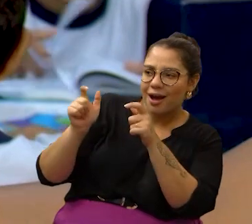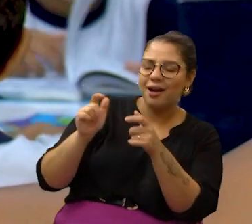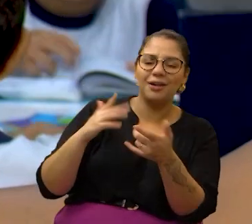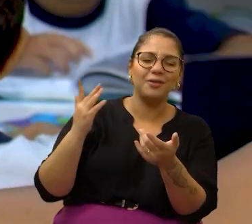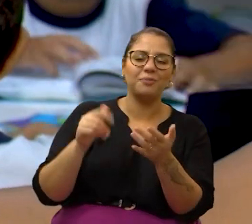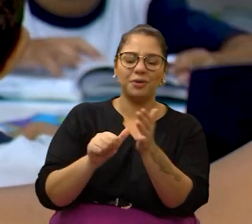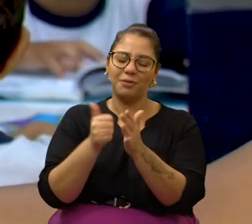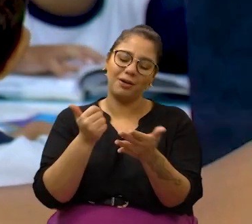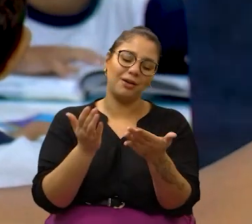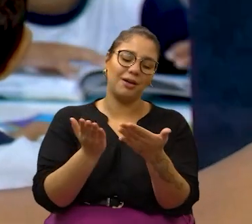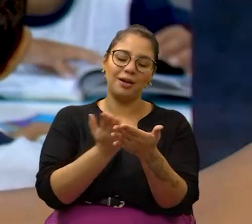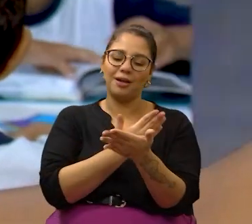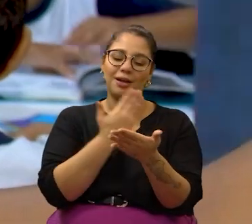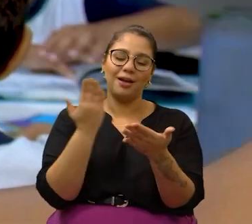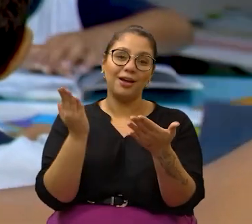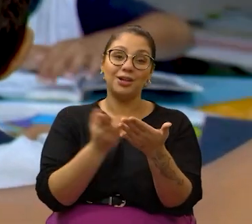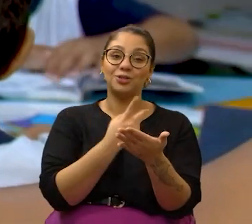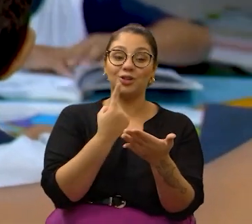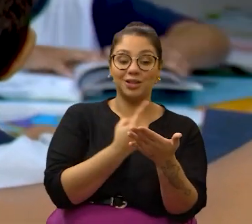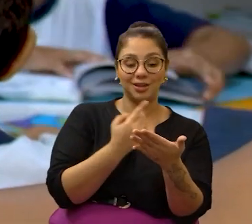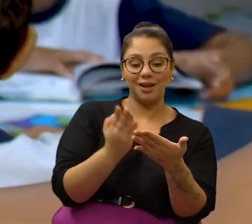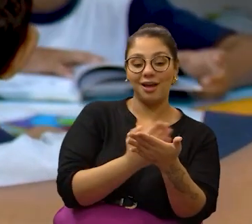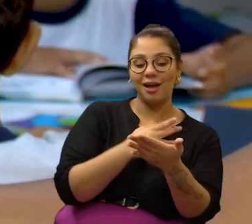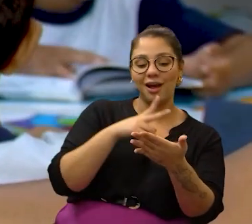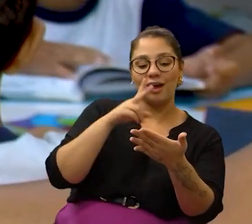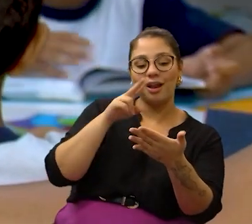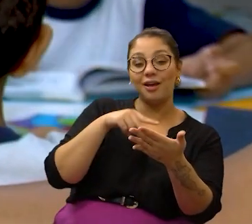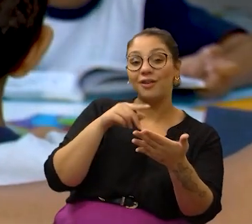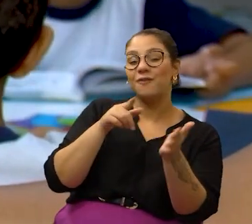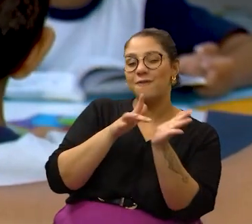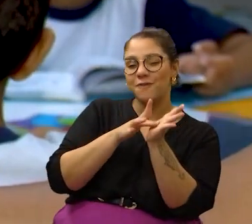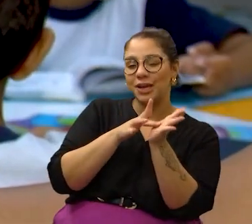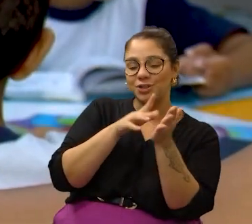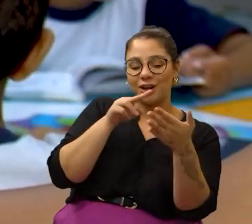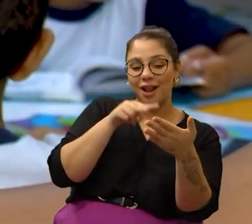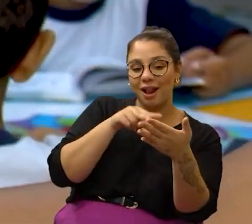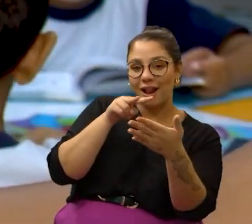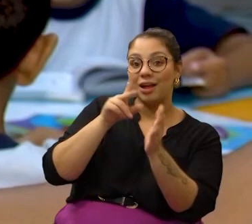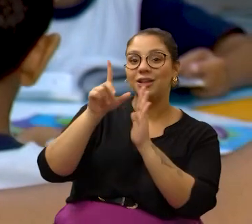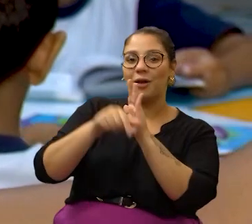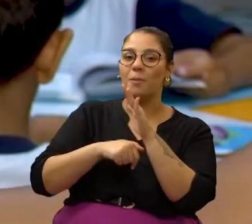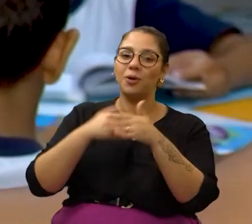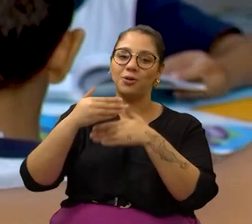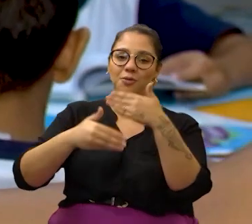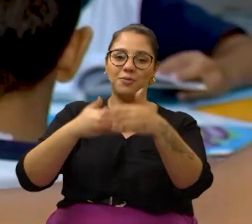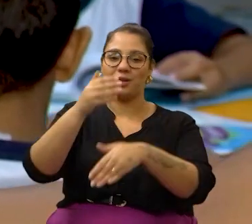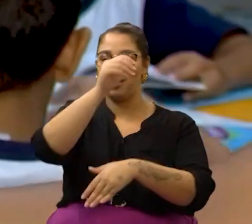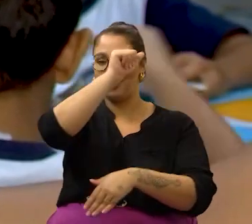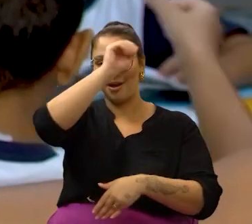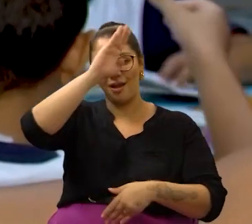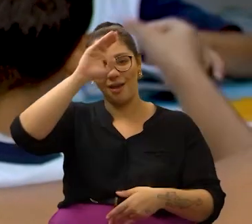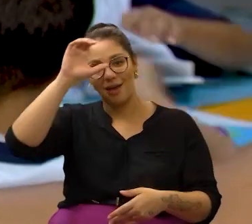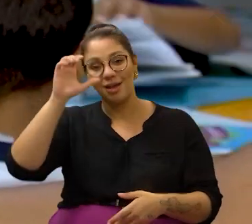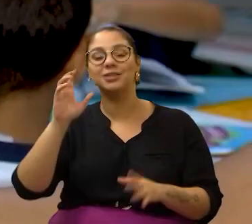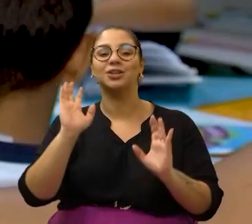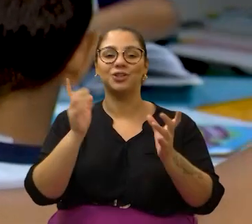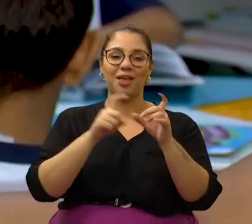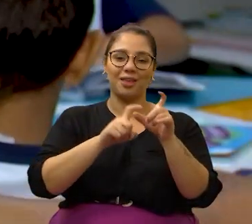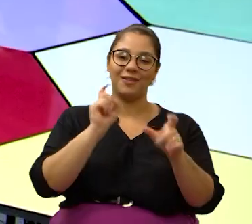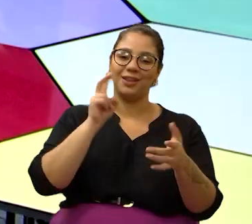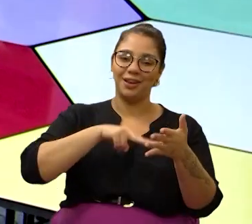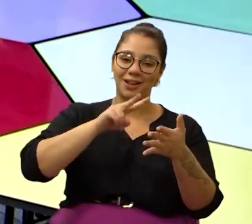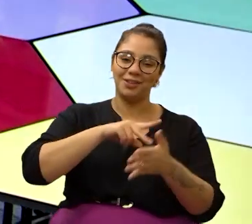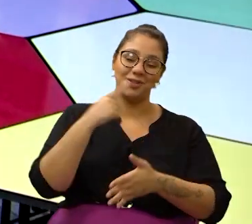folhear os livros e fingir que estão lendo e aos poucos eles vão aprendendo dentro do processo de alfabetização e daqui a pouco estão lendo por conta